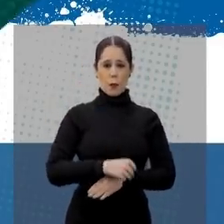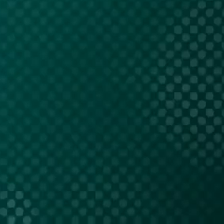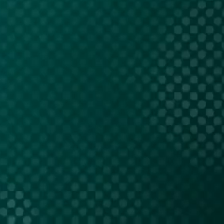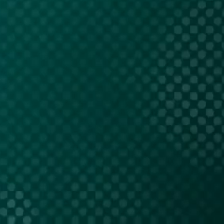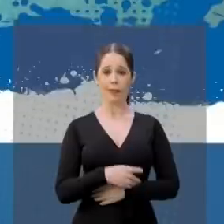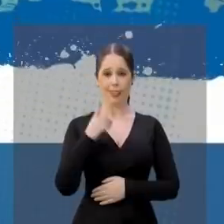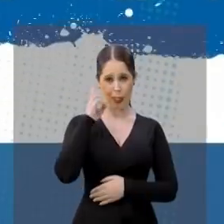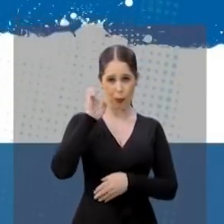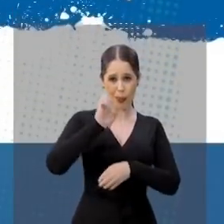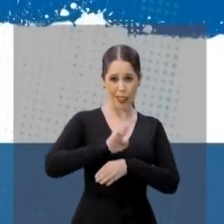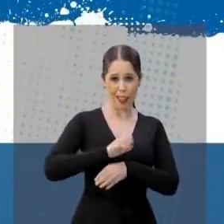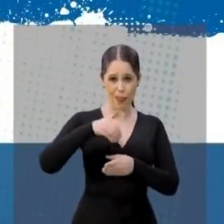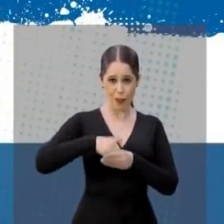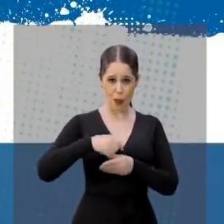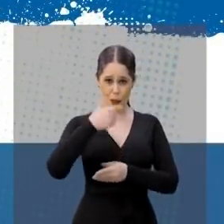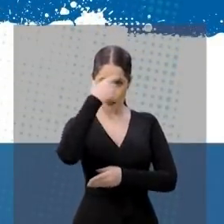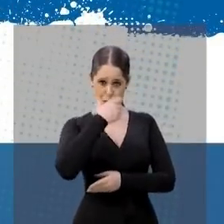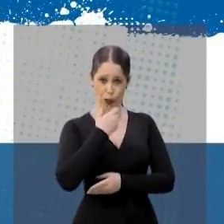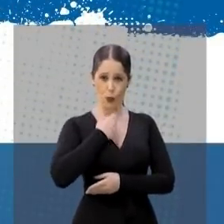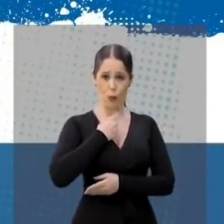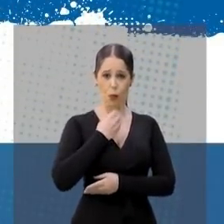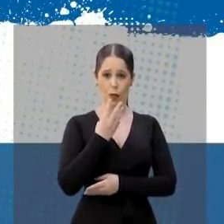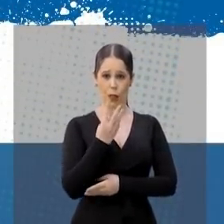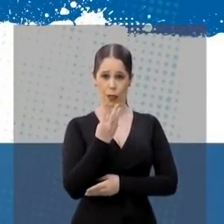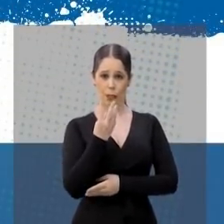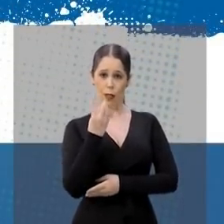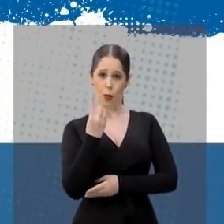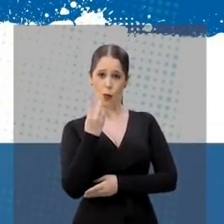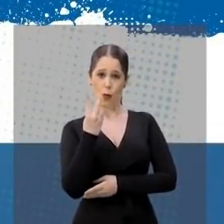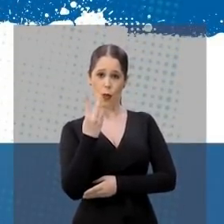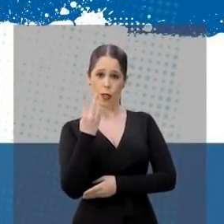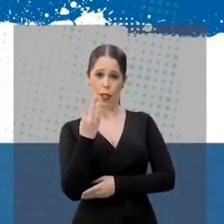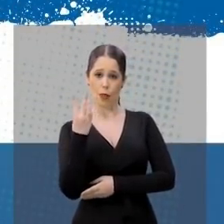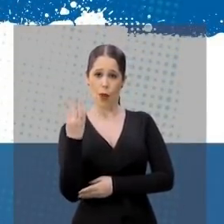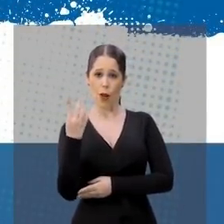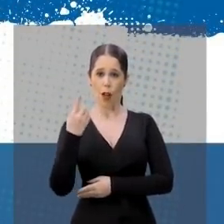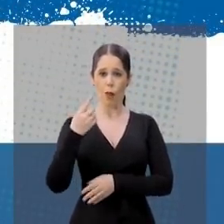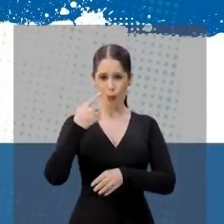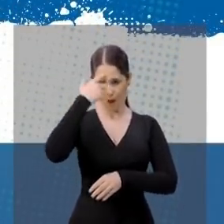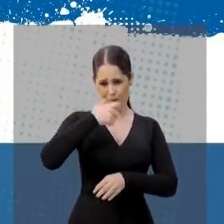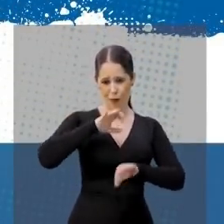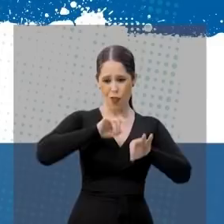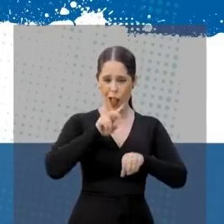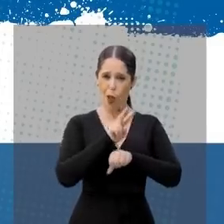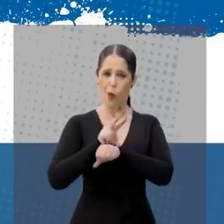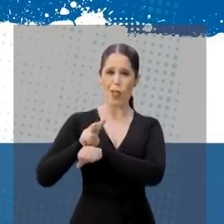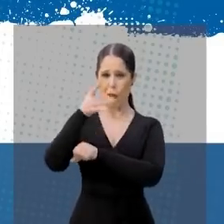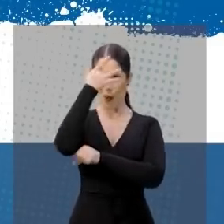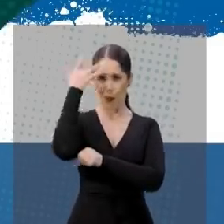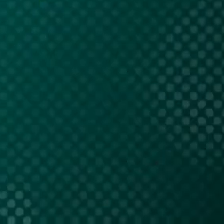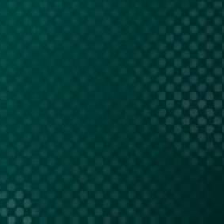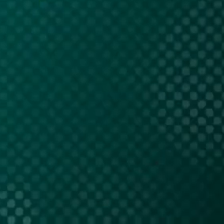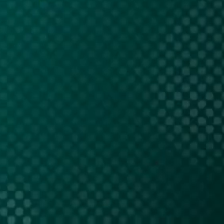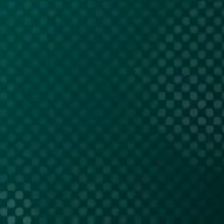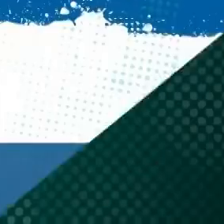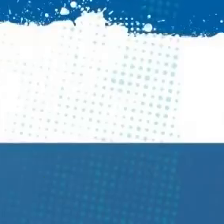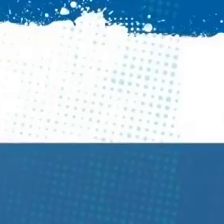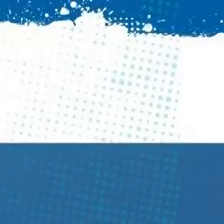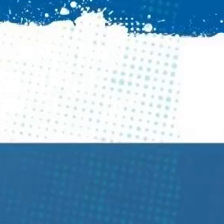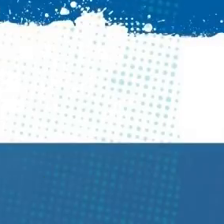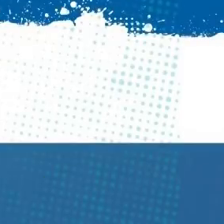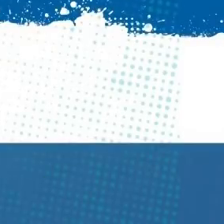deputado estadual. Para deputado estadual, vote Rubens Rebés, 31234. O nosso projeto é cuidar das pessoas.